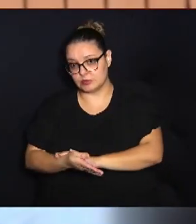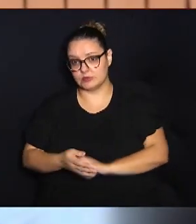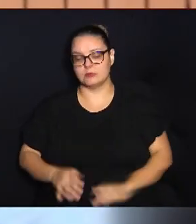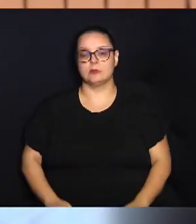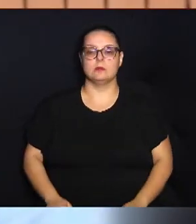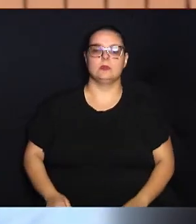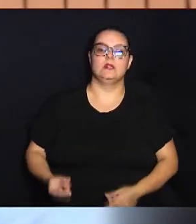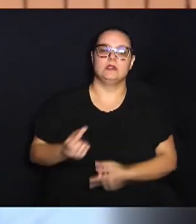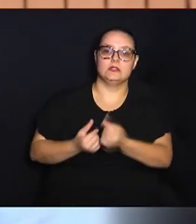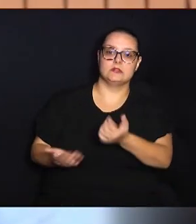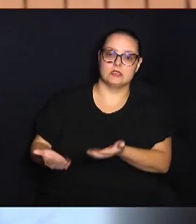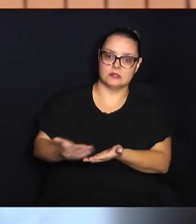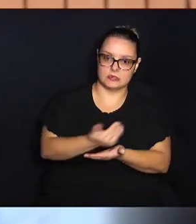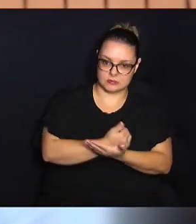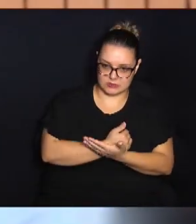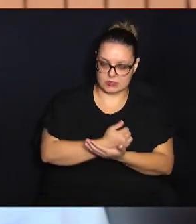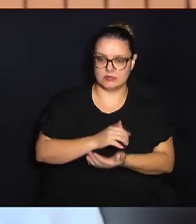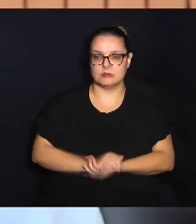receitas.